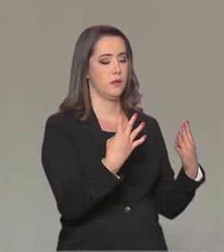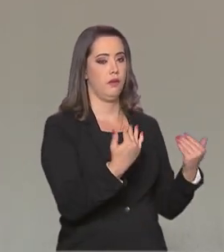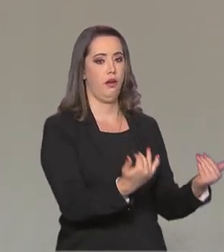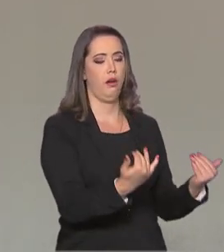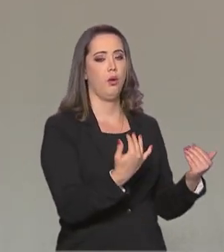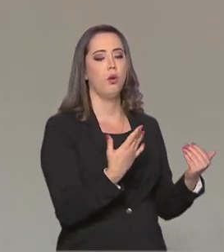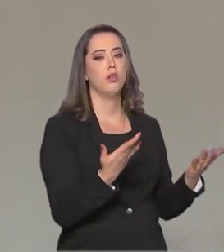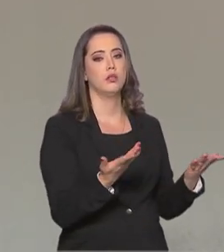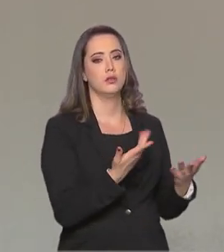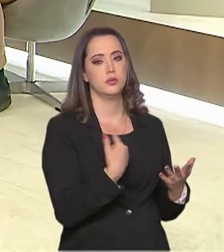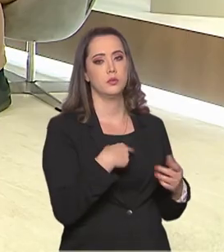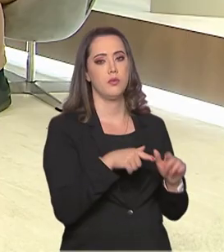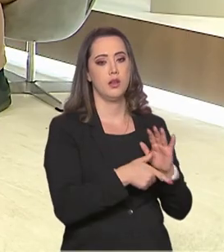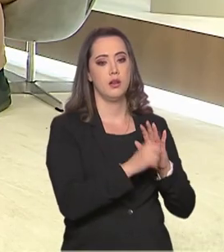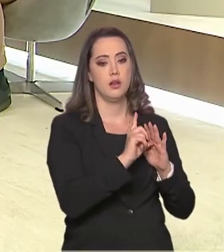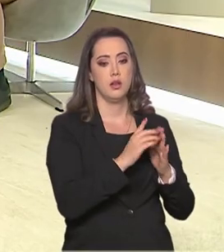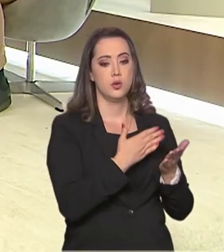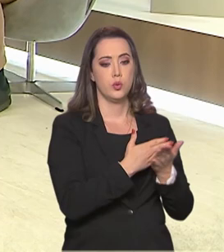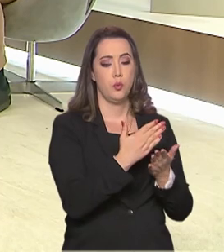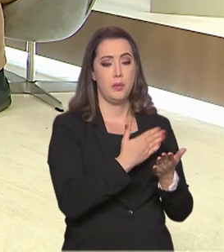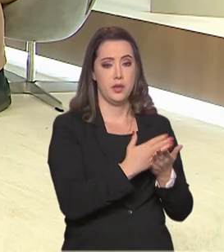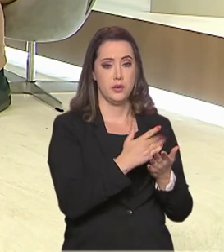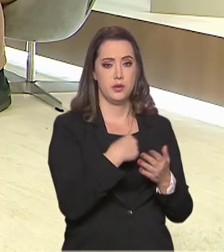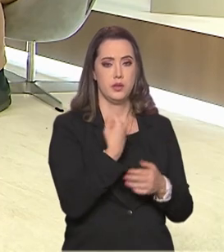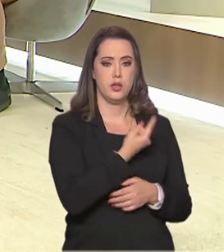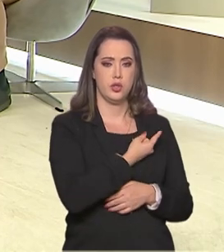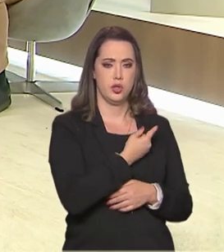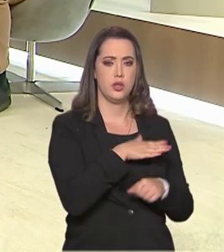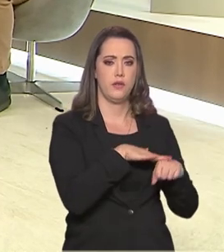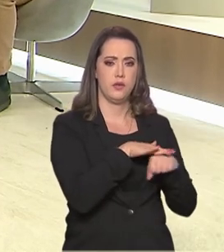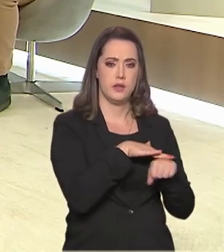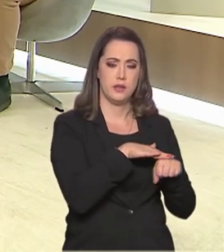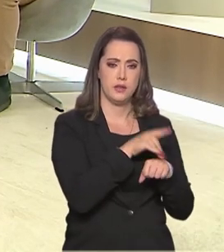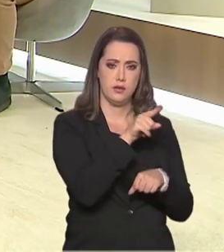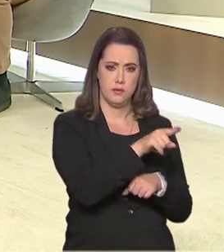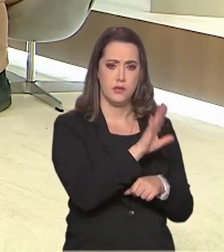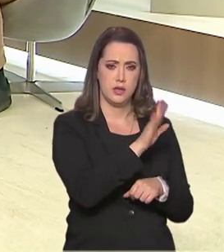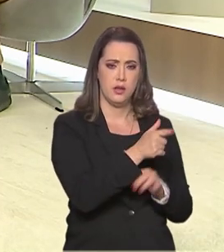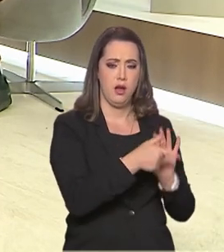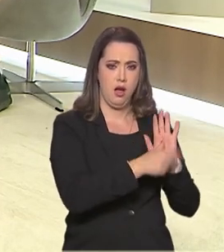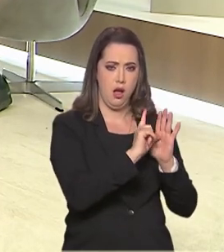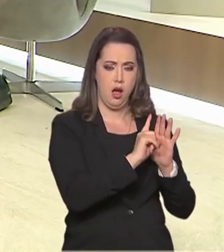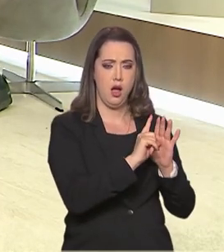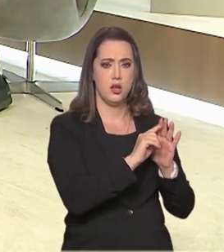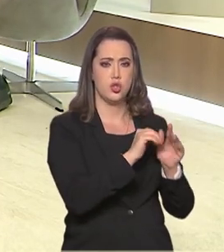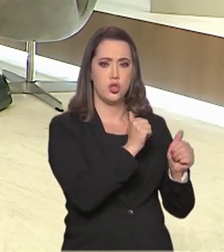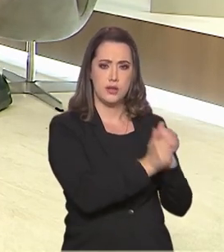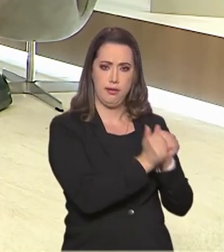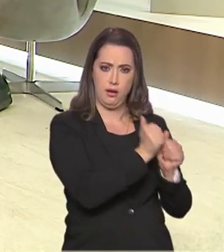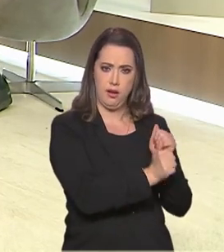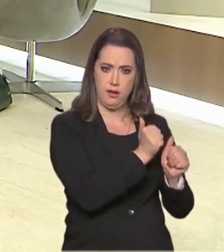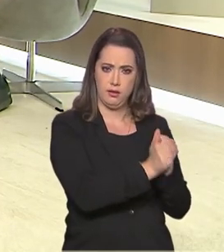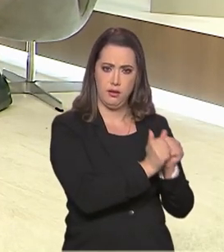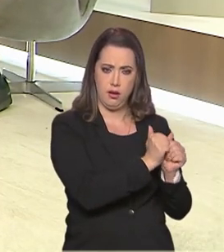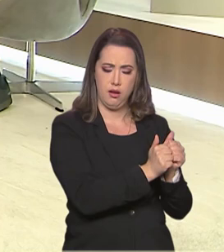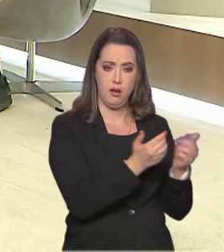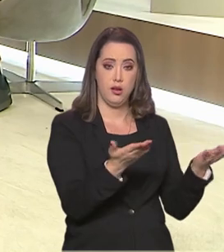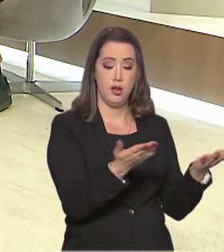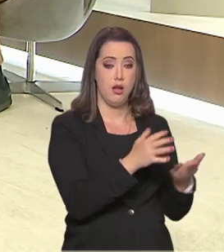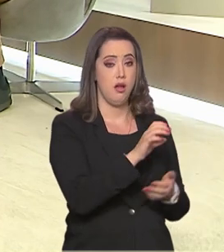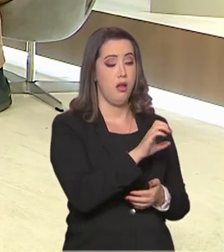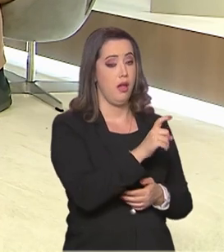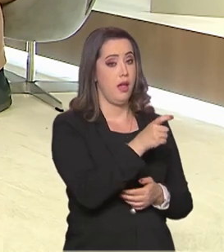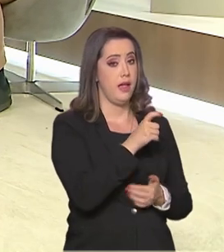conversando com o senhor aqui antes do início do programa. O senhor é um ex-atleta, né? Como é que foi essa transição de ex-atleta para chegar